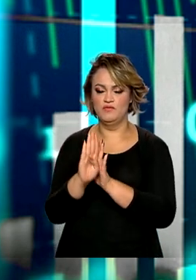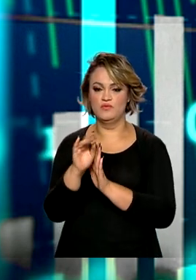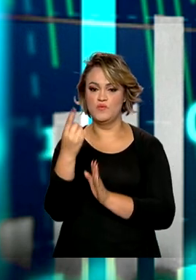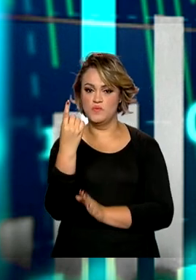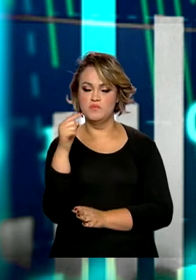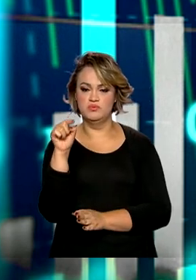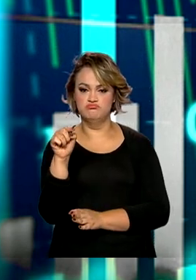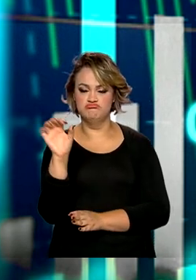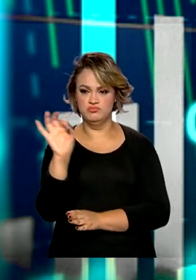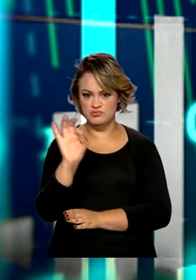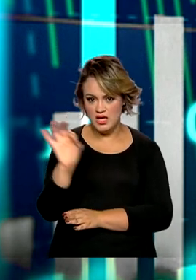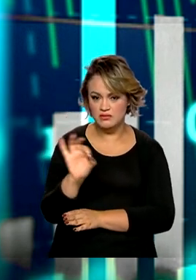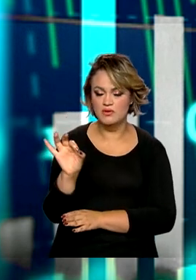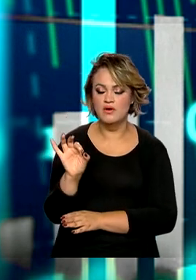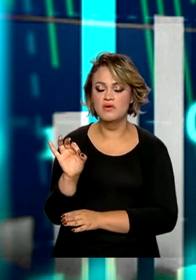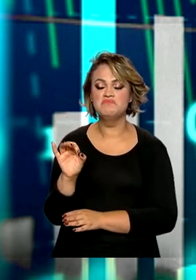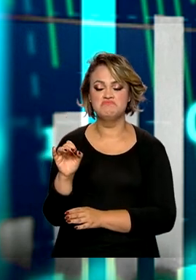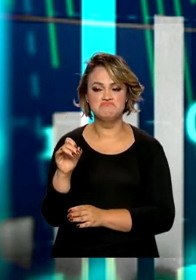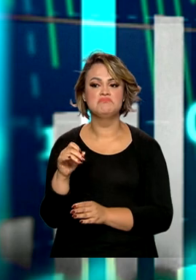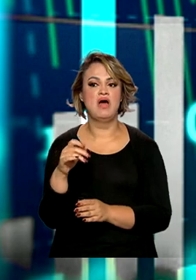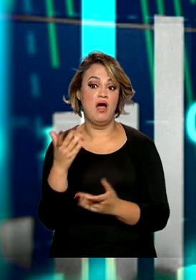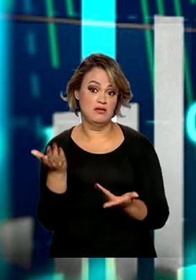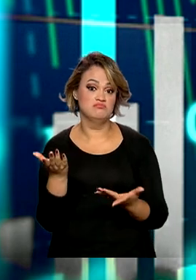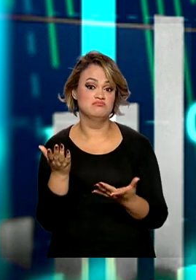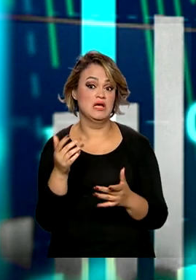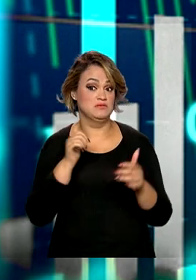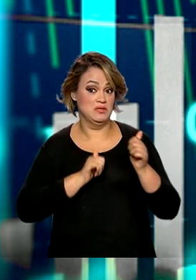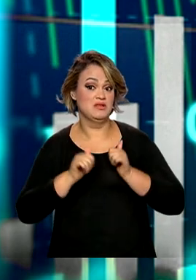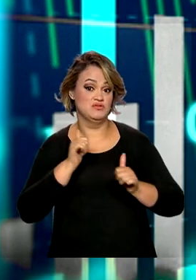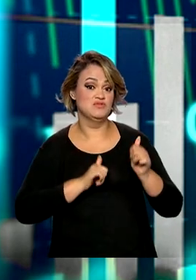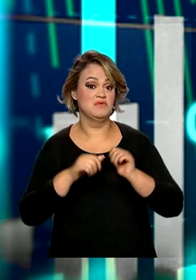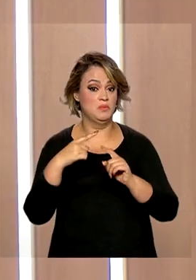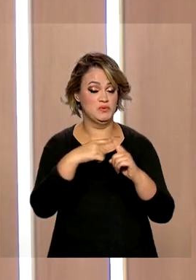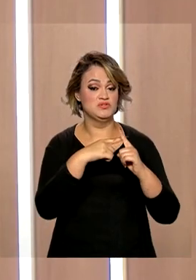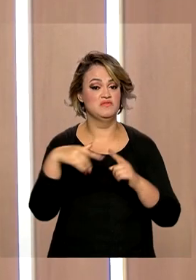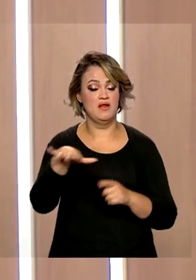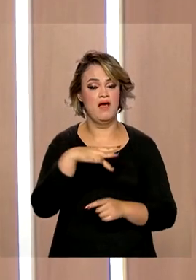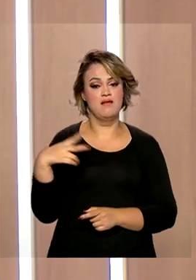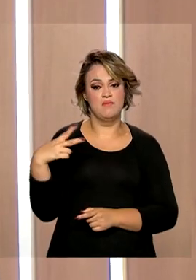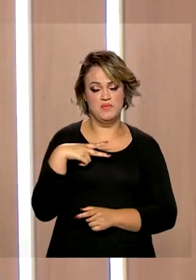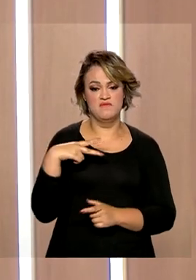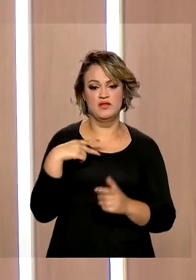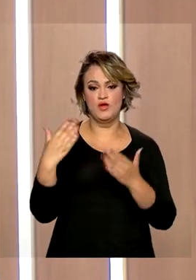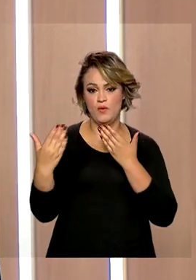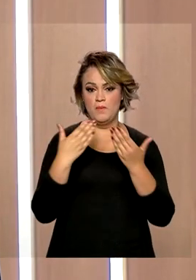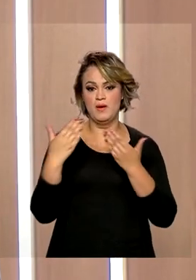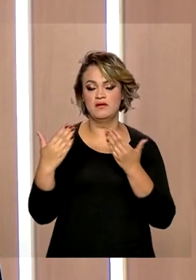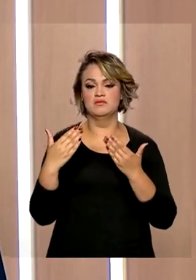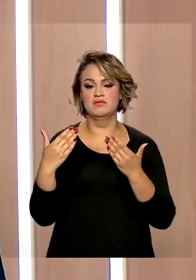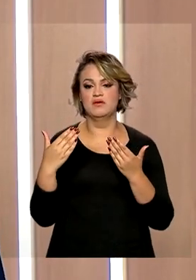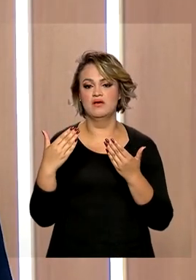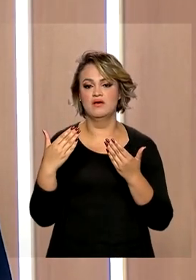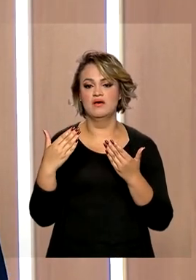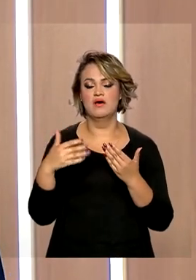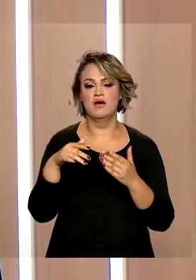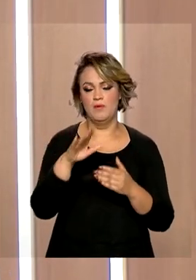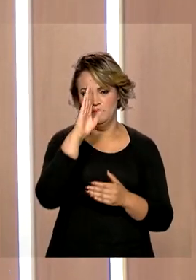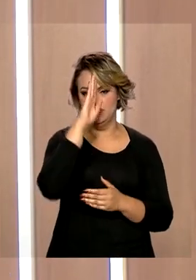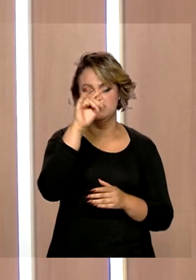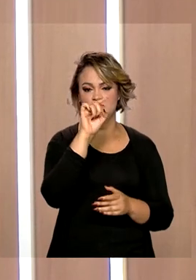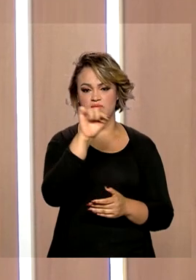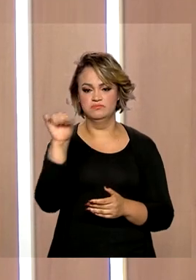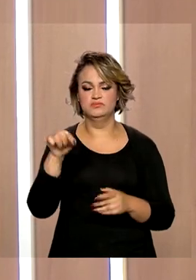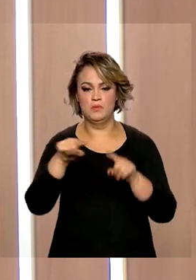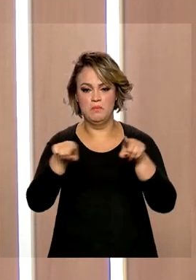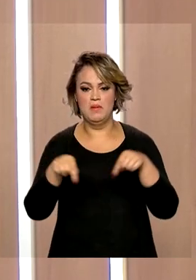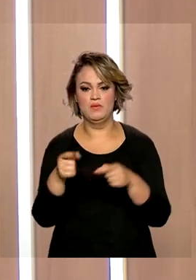acima das expectativas do mercado, aumentando, portanto, a expectativa no setor privado em relação aos principais indicadores